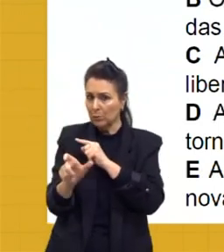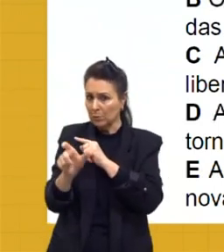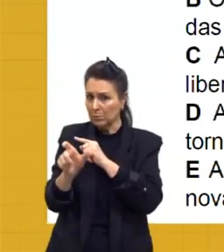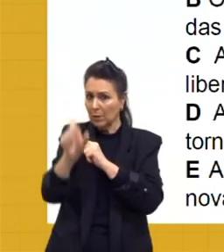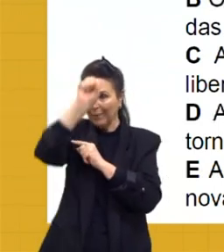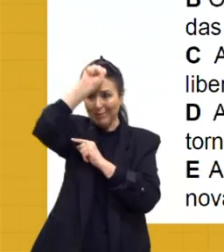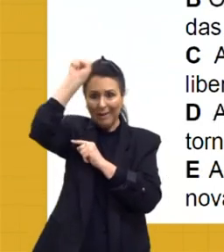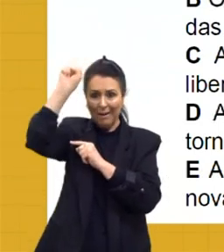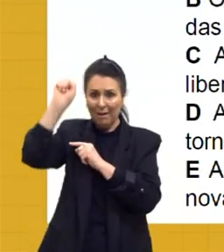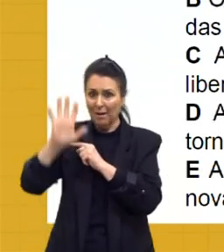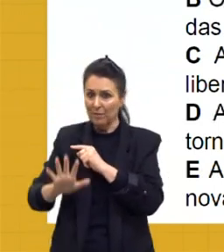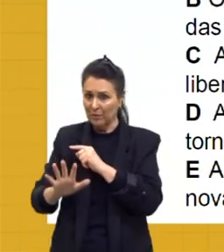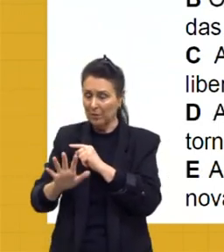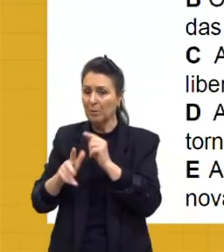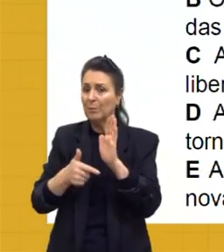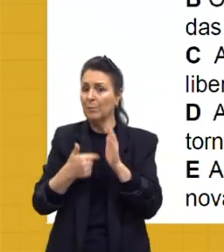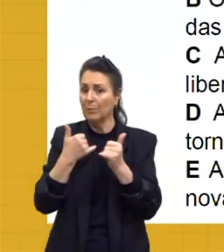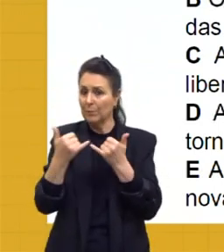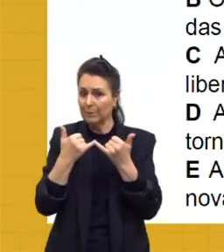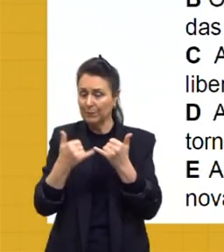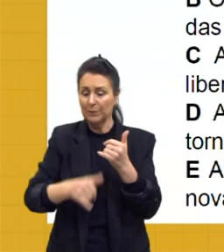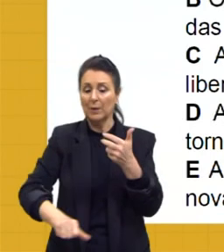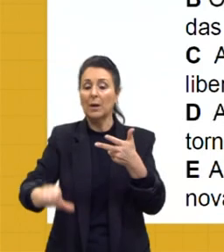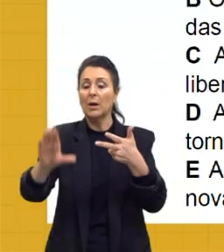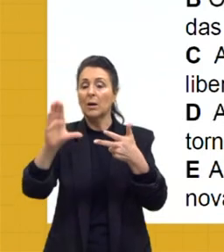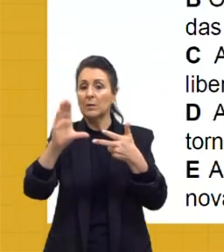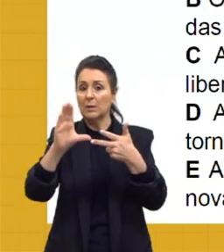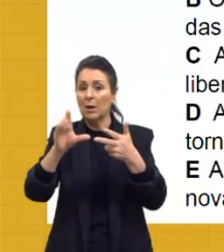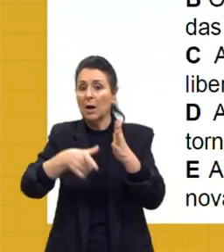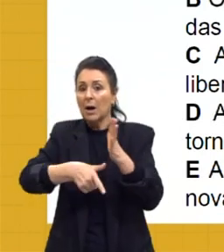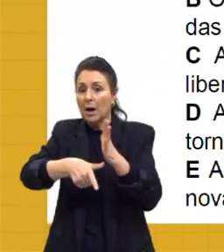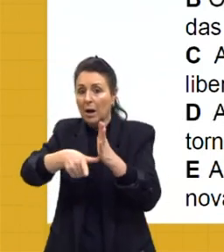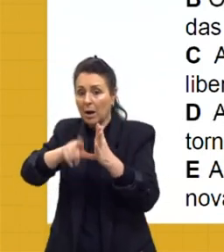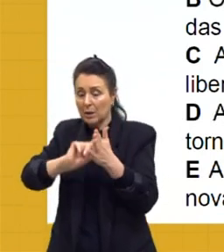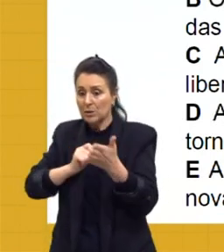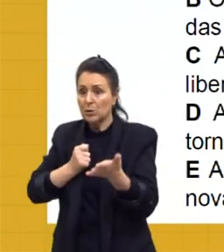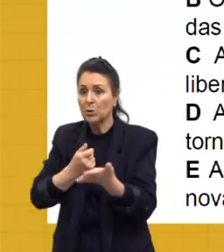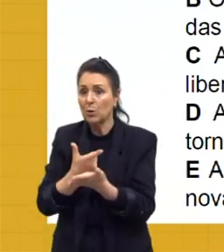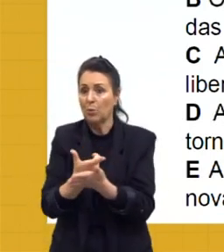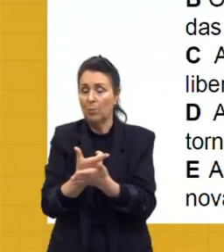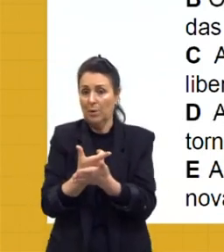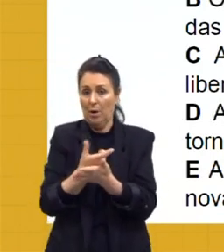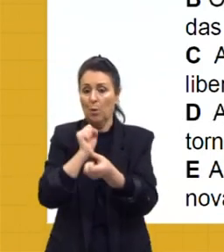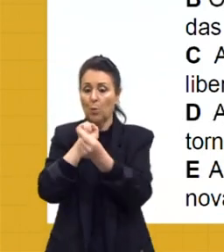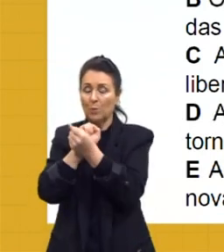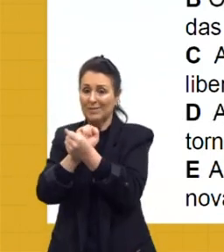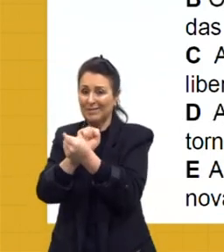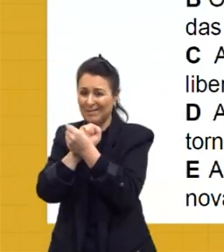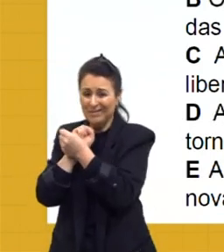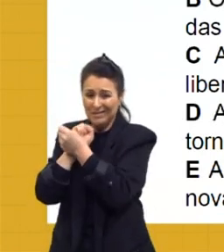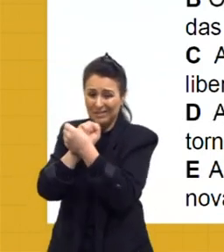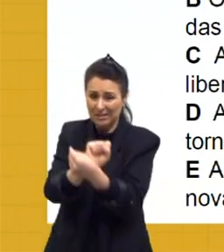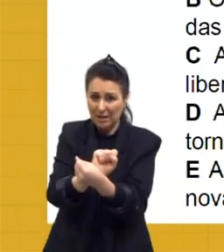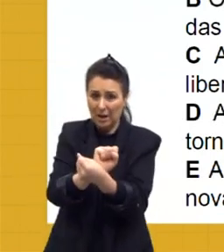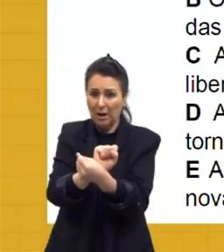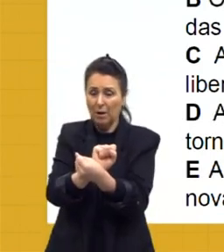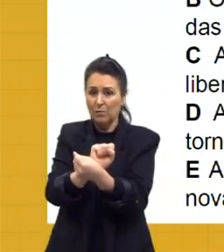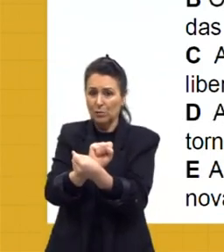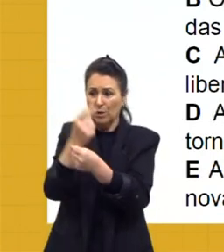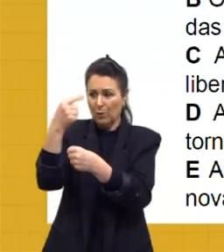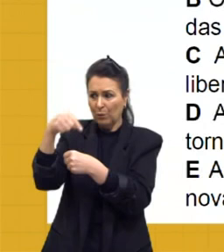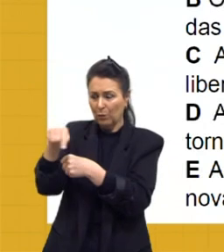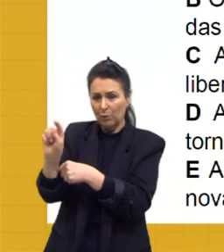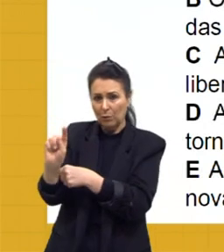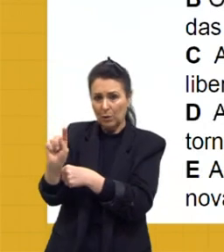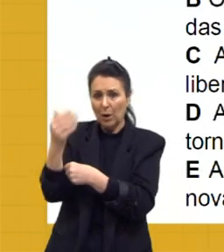a B. A C, antes que a compra de escravos no exterior fosse proibida, decidiu-se pela libertação